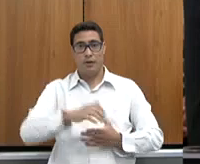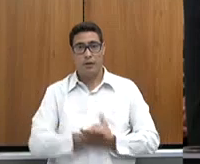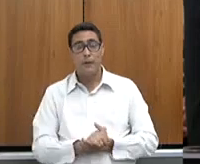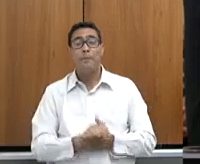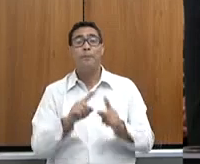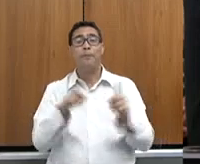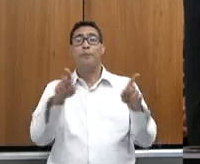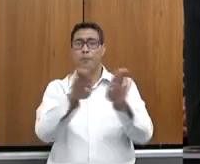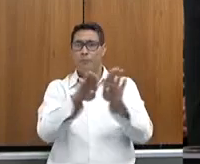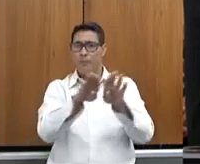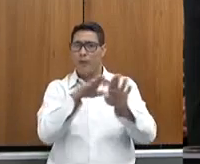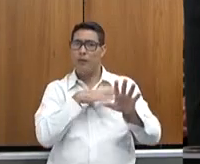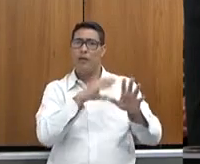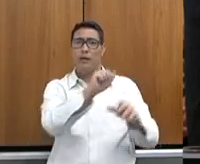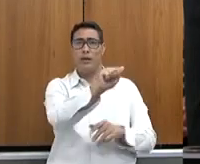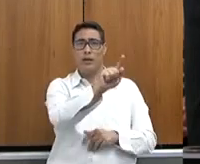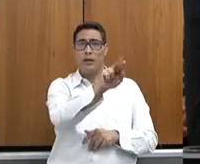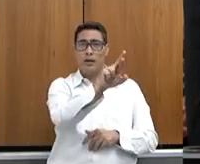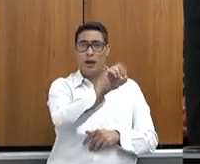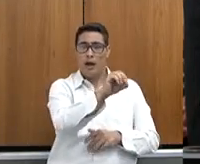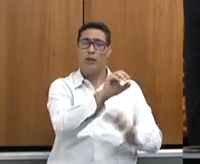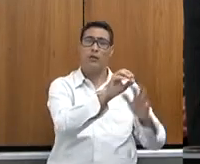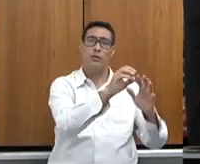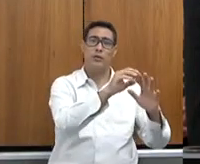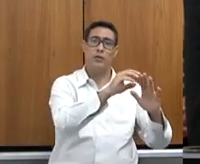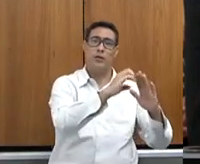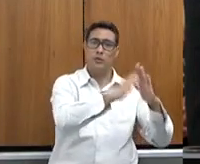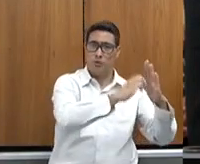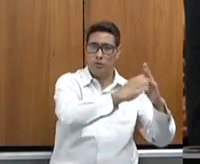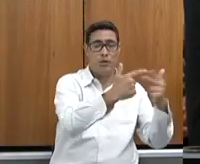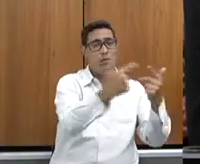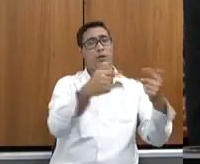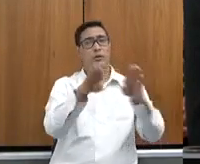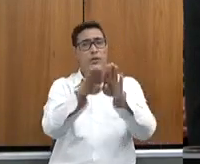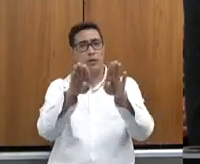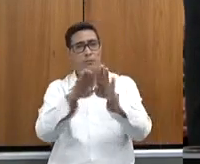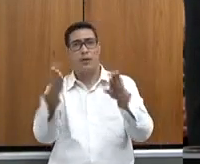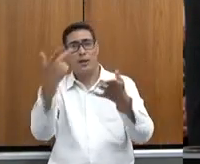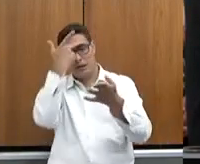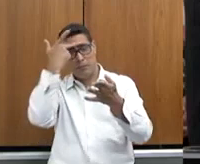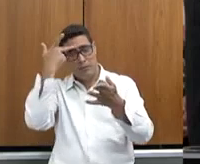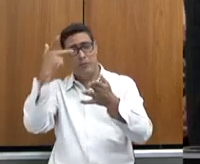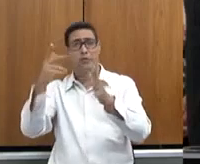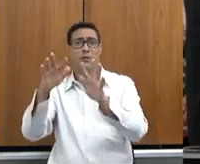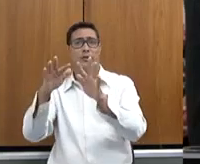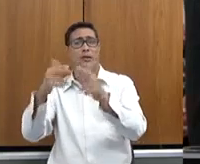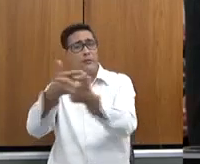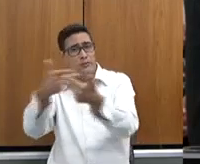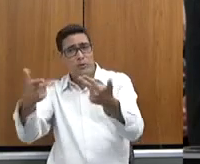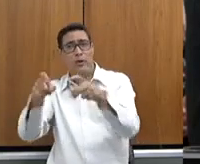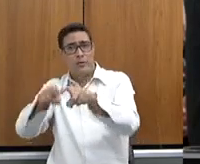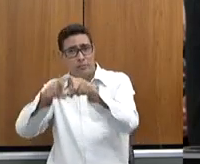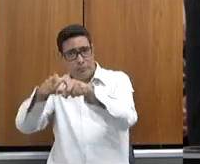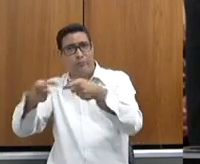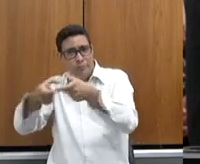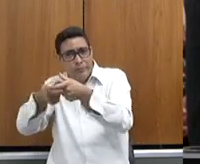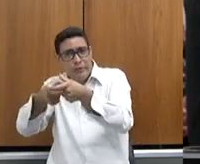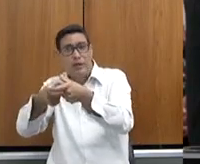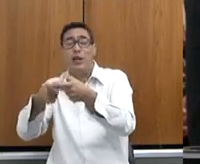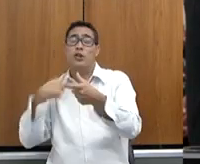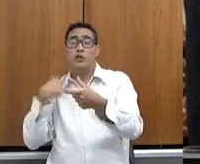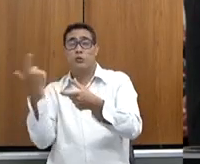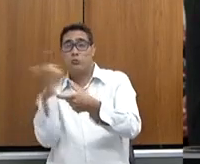que são as agroindústrias e os agricultores familiares, e conseguindo fechar esse ciclo, tendo aí essa venda